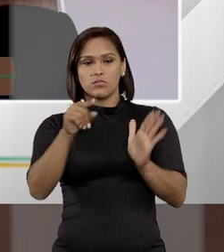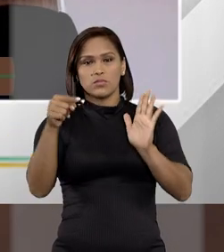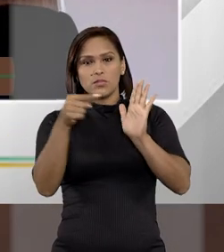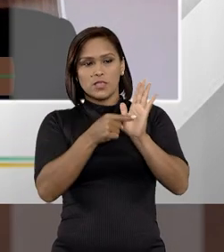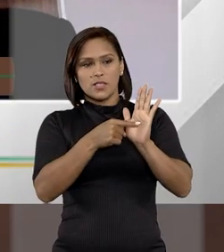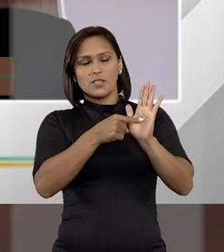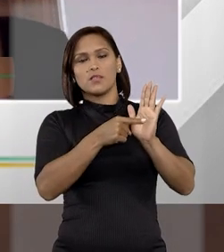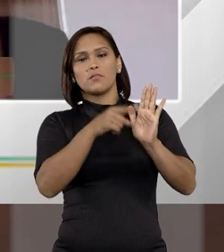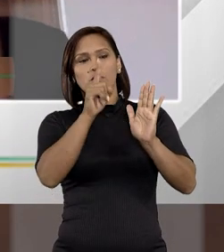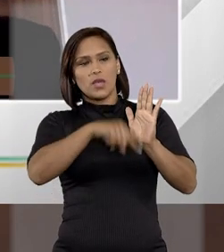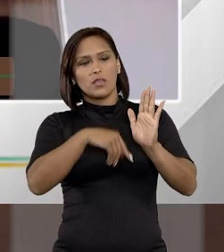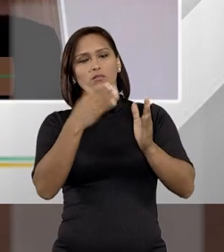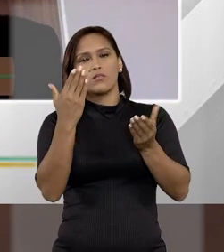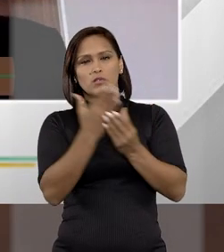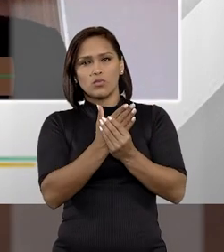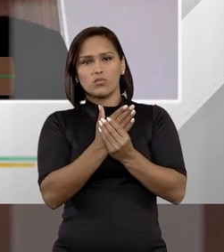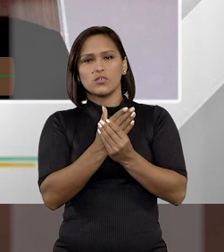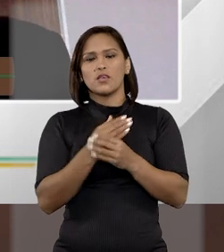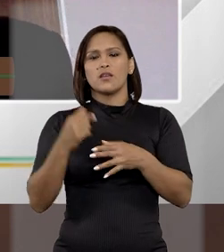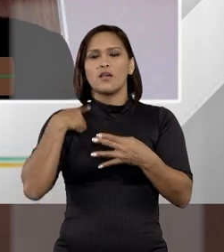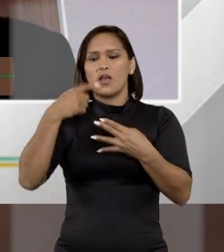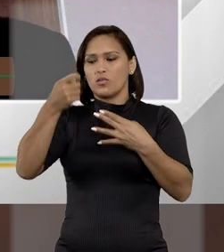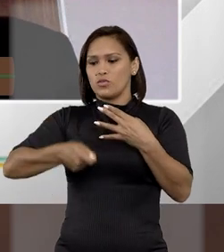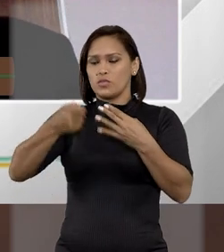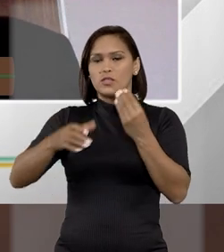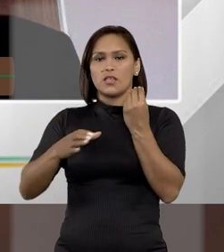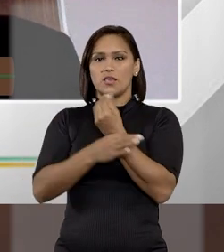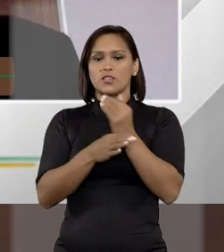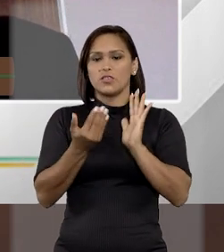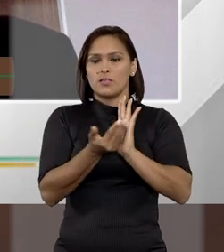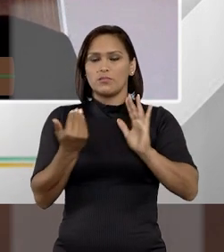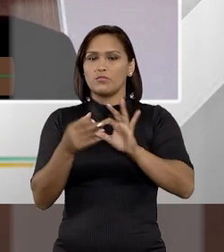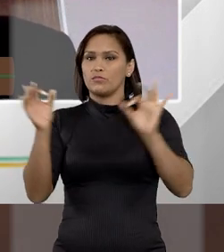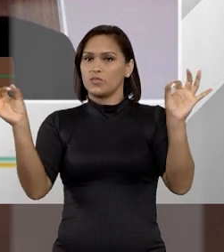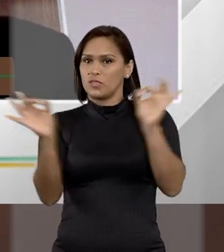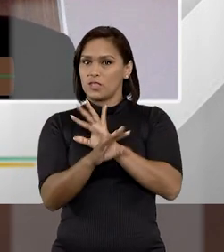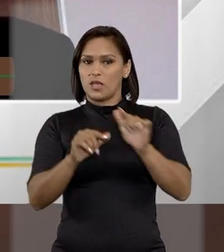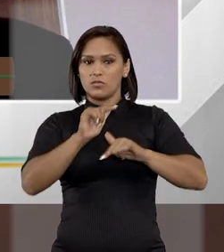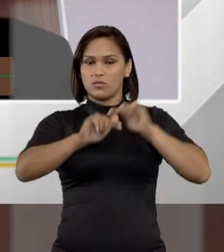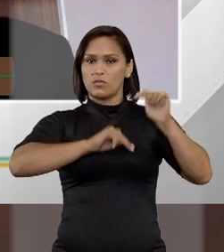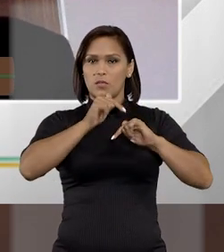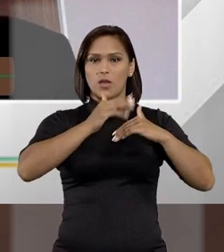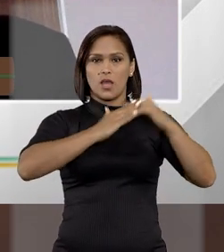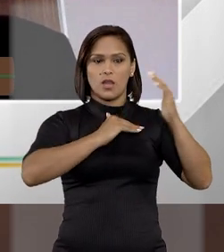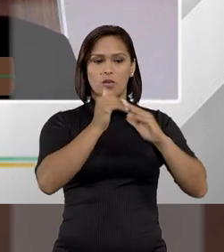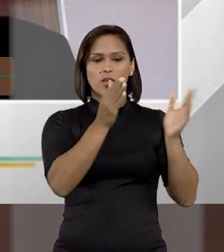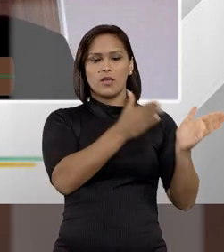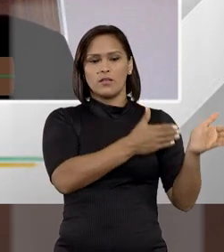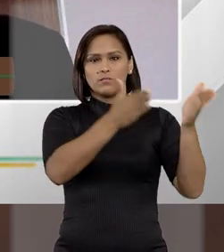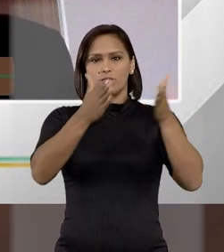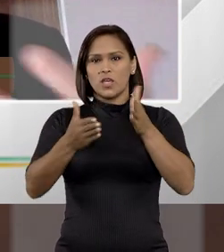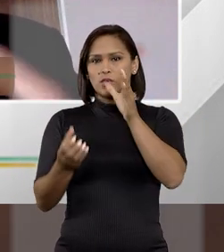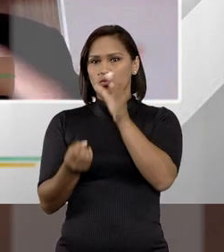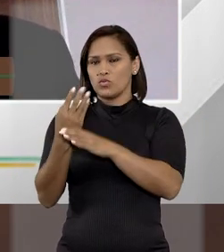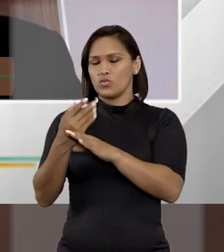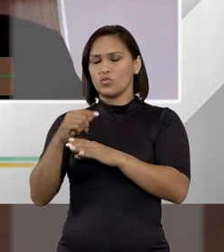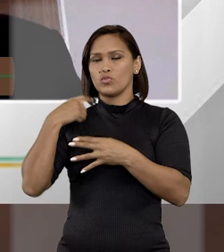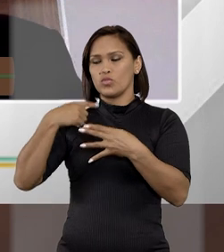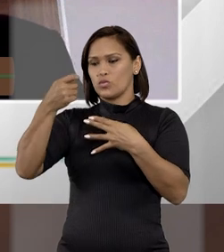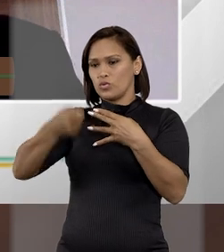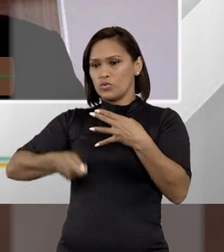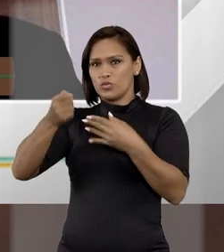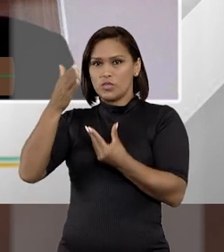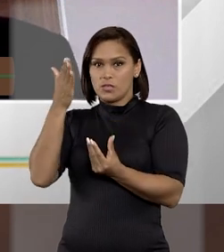recebimento da denúncia da queixa, então, o juiz das garantias, ele cessa as suas competências e aí surge a